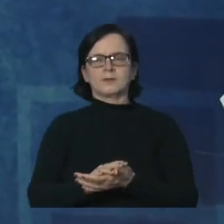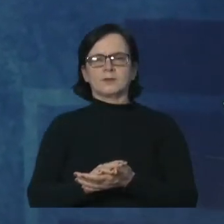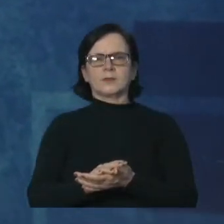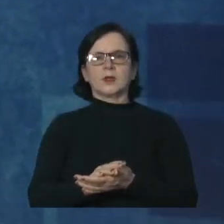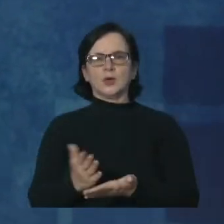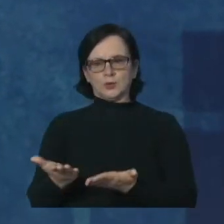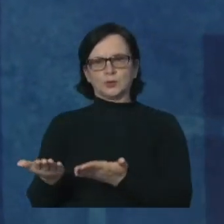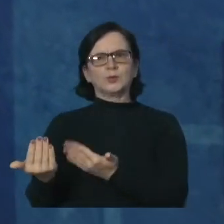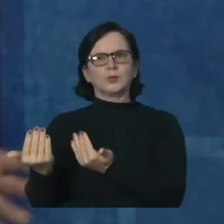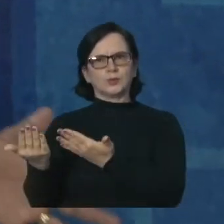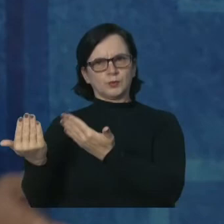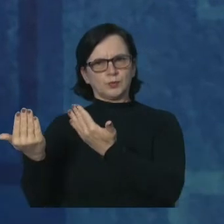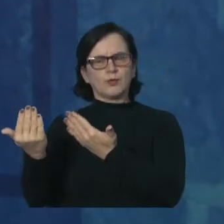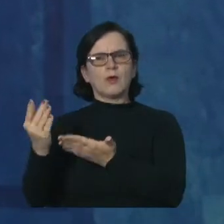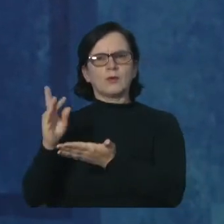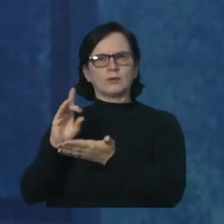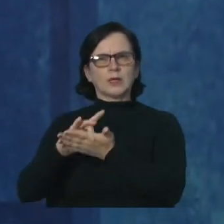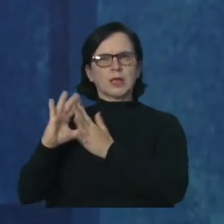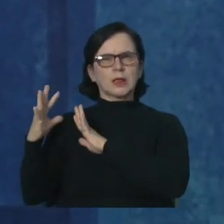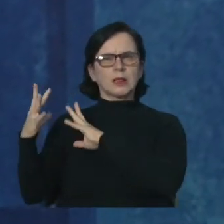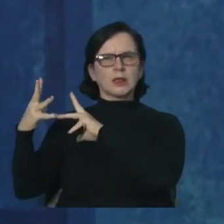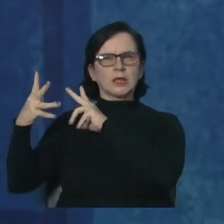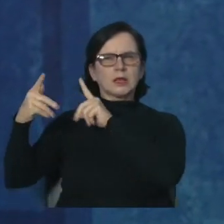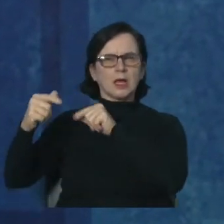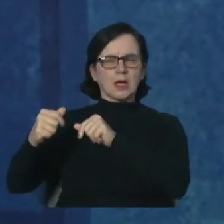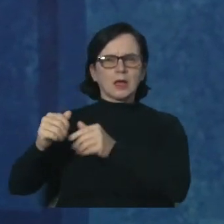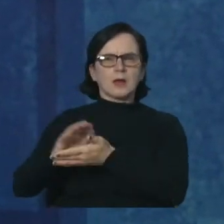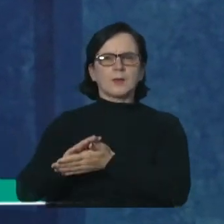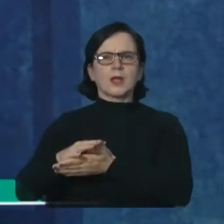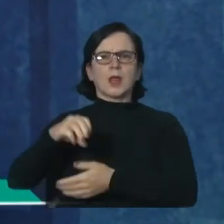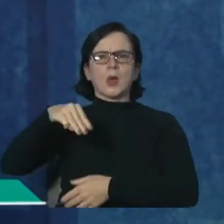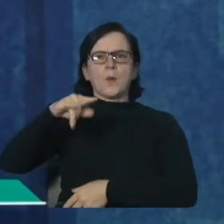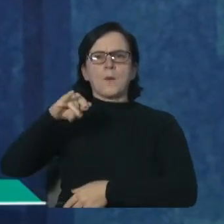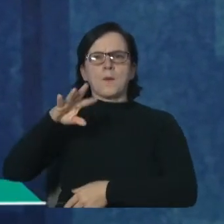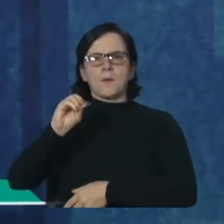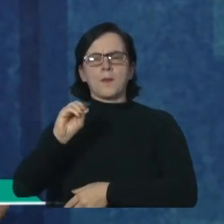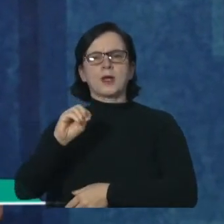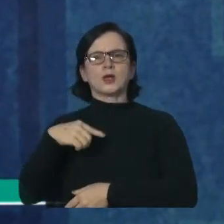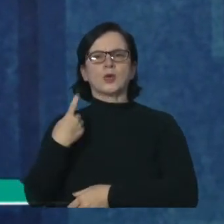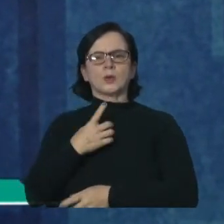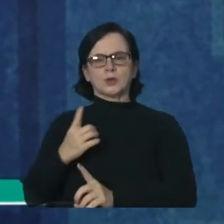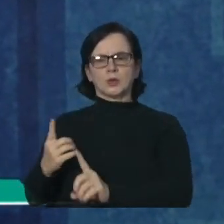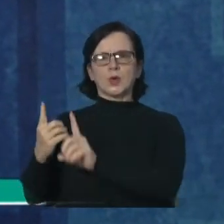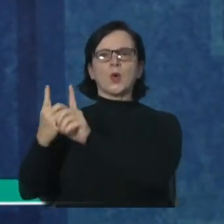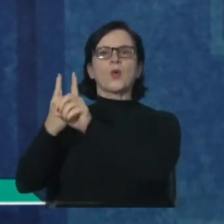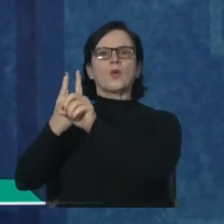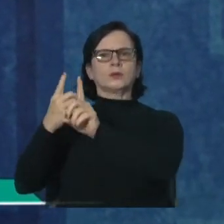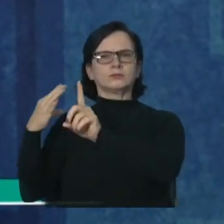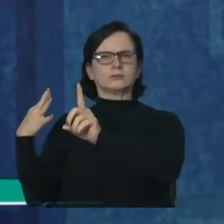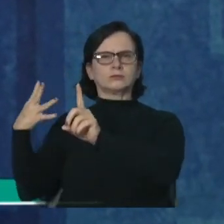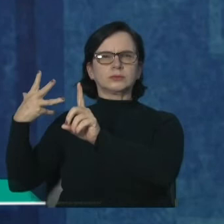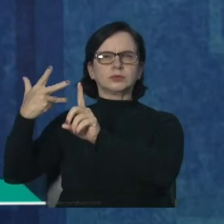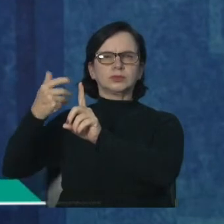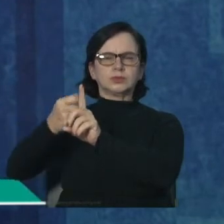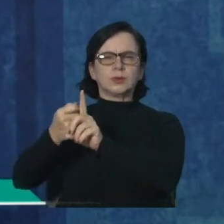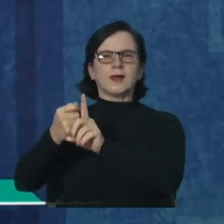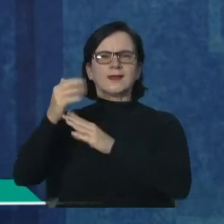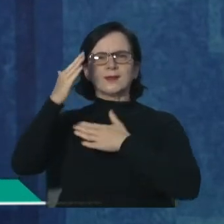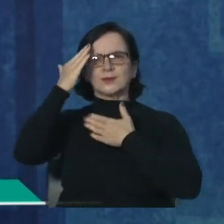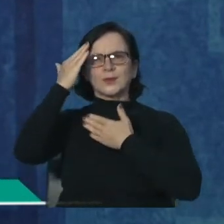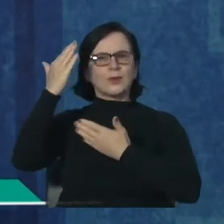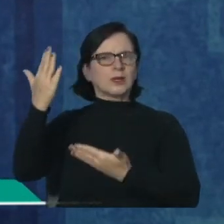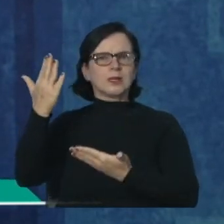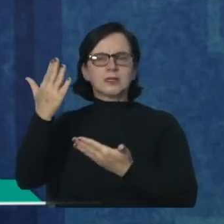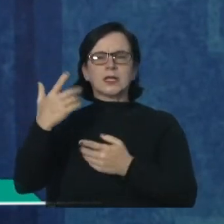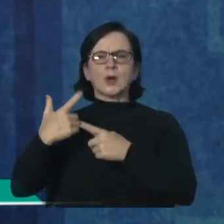nossos assistidos, desde a época do Mário dos Santos, se a gente nos encontrarmos hoje, eles vão falar que o sentimento que eles têm é de gratidão